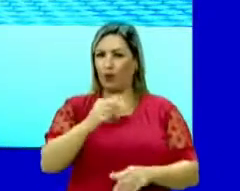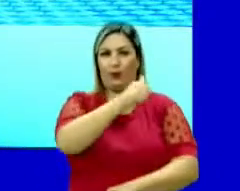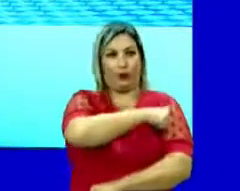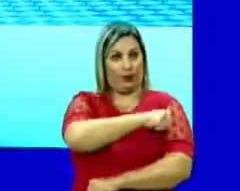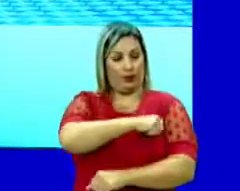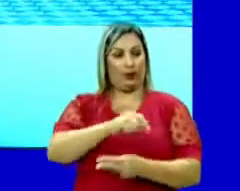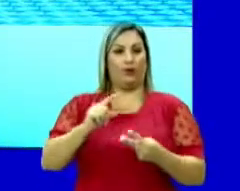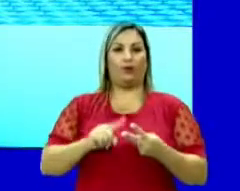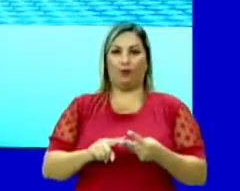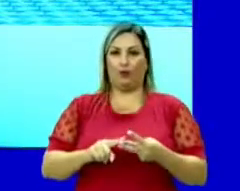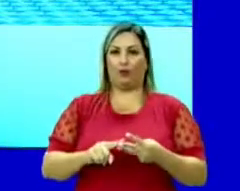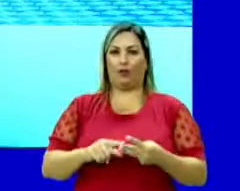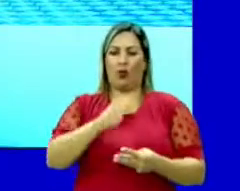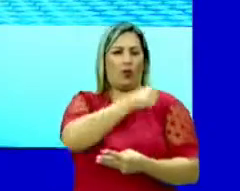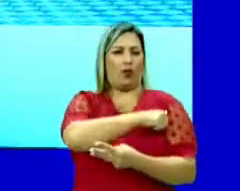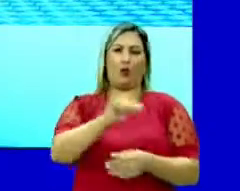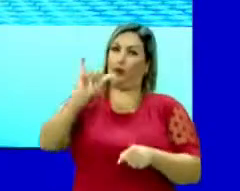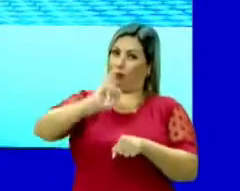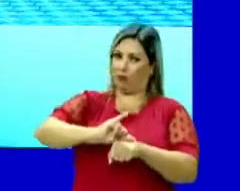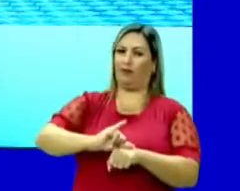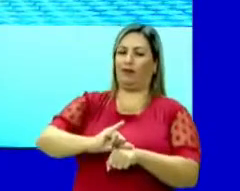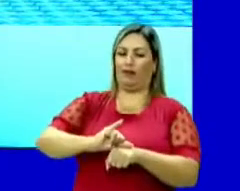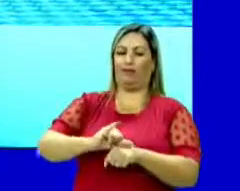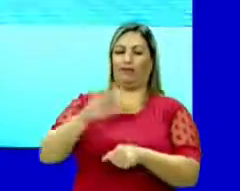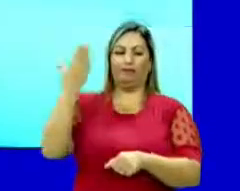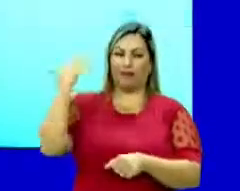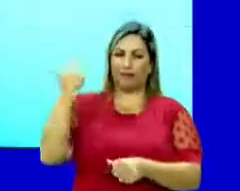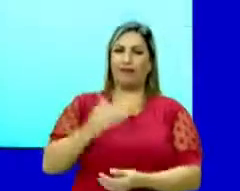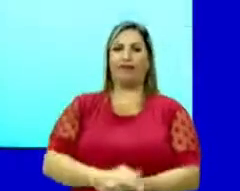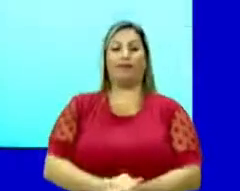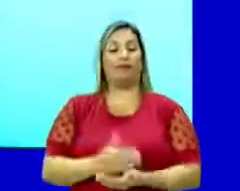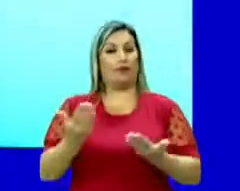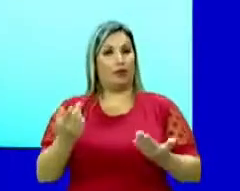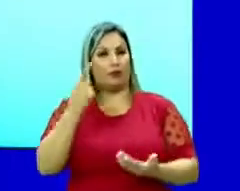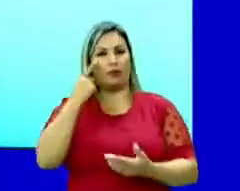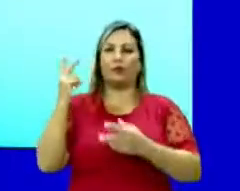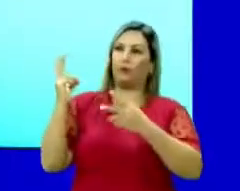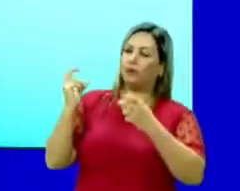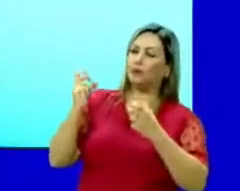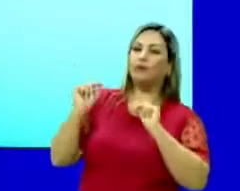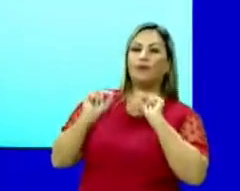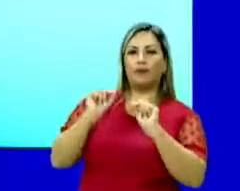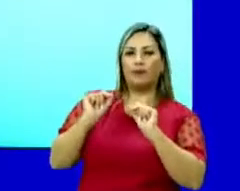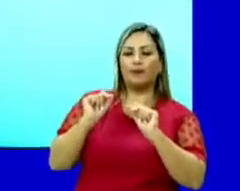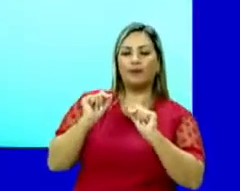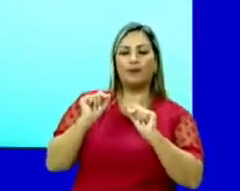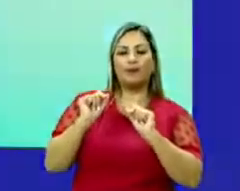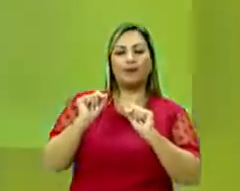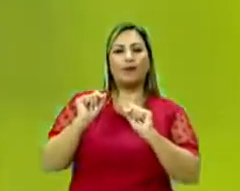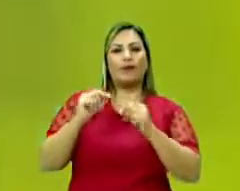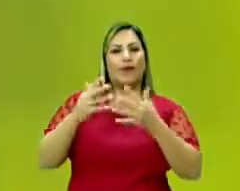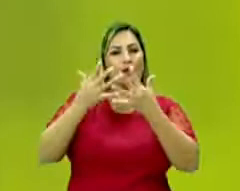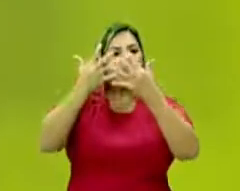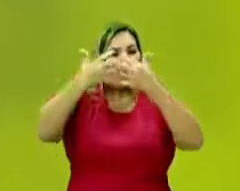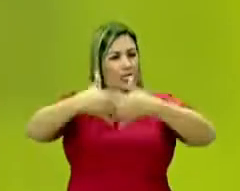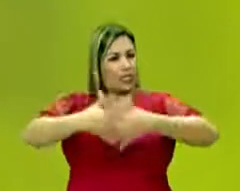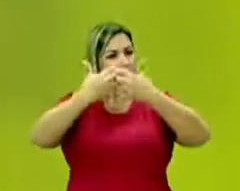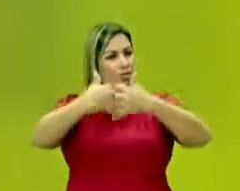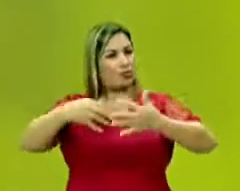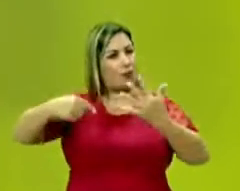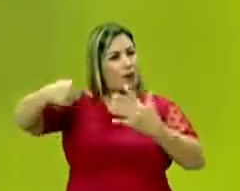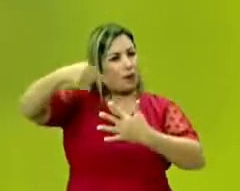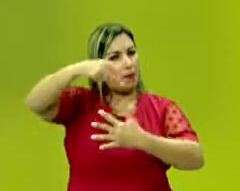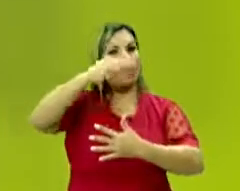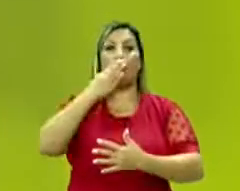Janeiro. O Rio de Janeiro era a capital, né? E a gente vai ver ali toda uma engrenagem de fatores